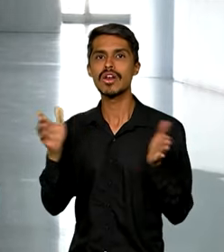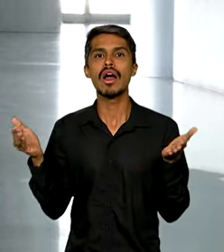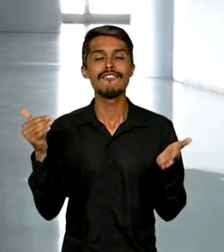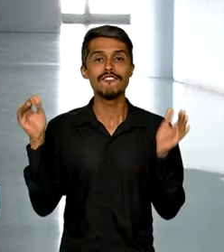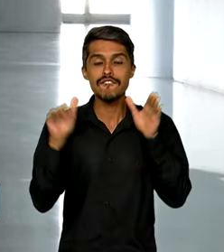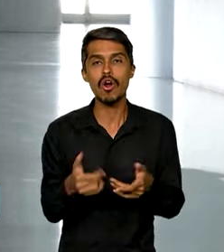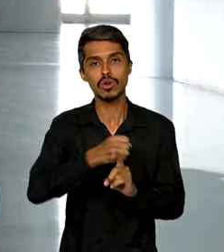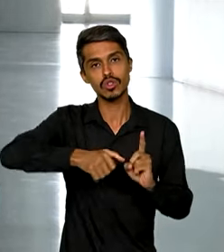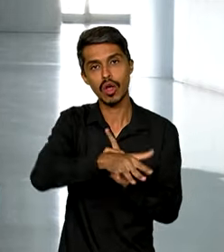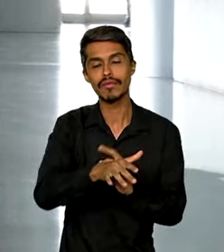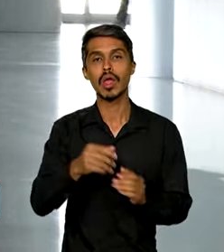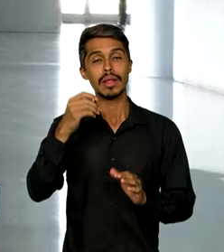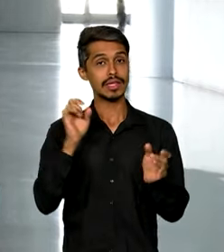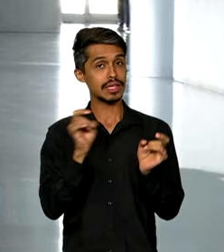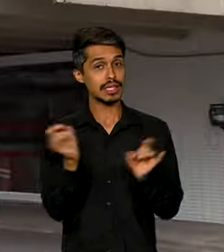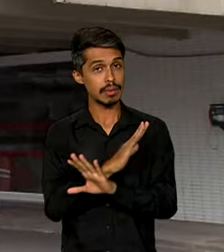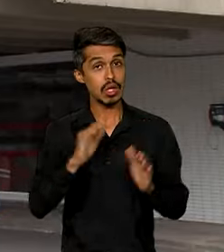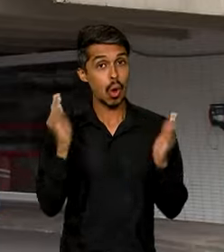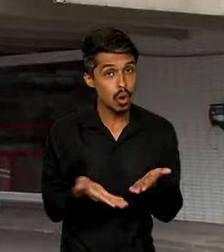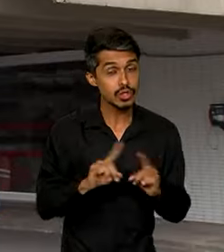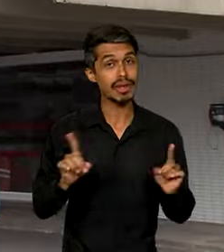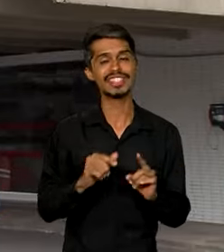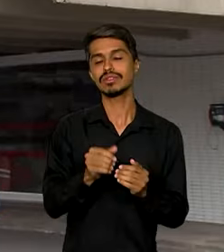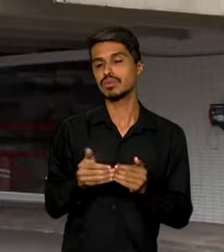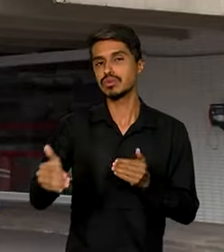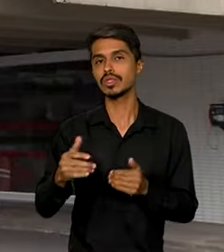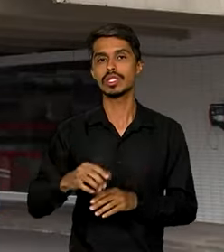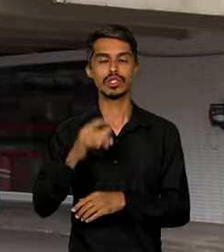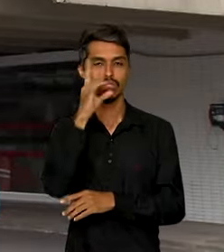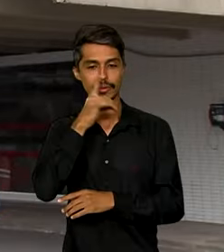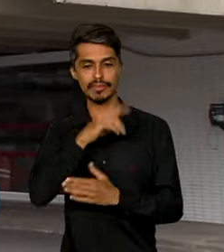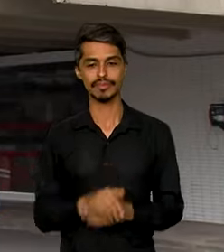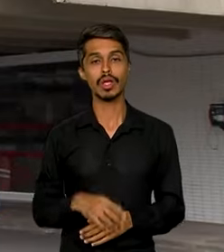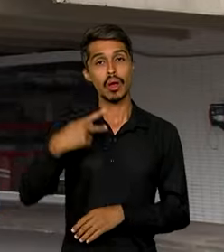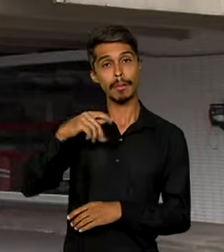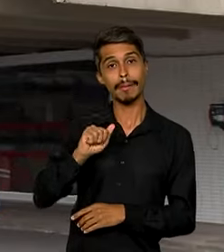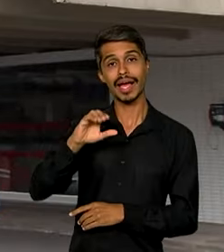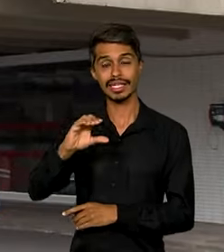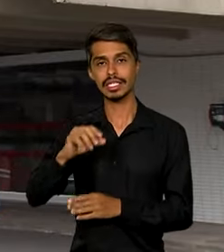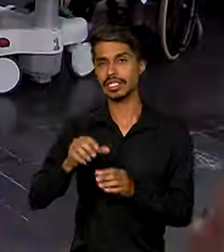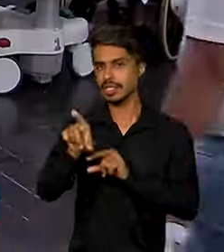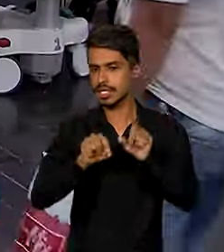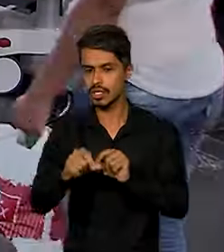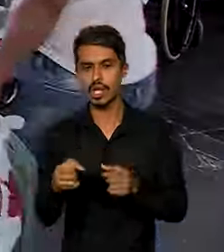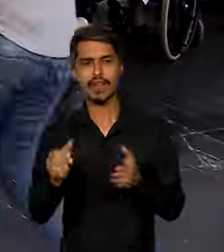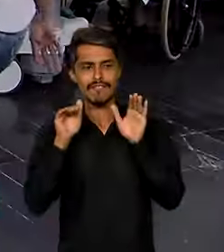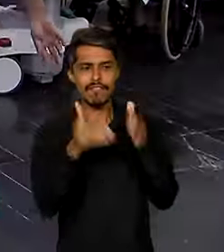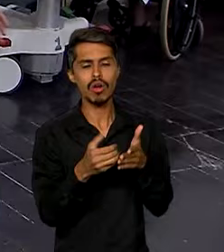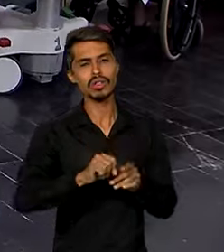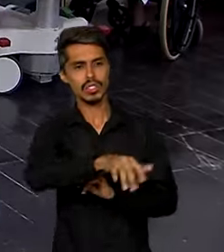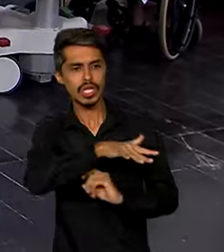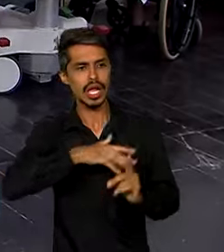que terminaria hoje foi estendido. O PAC Seleções investe em novos empreendimentos em áreas